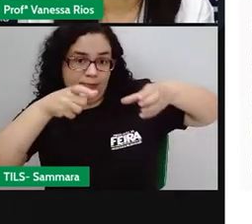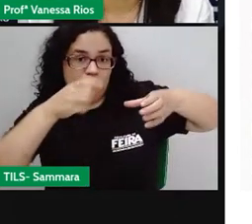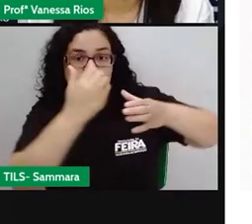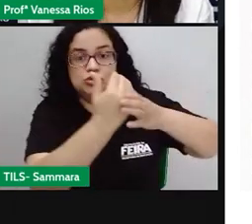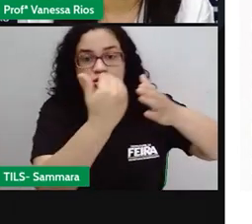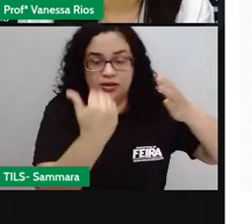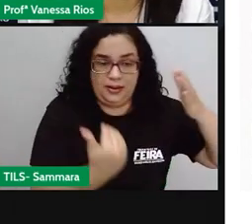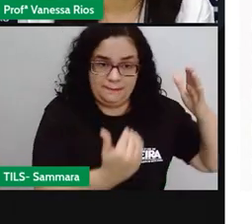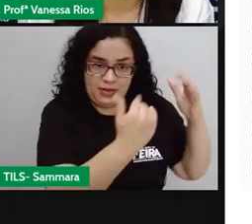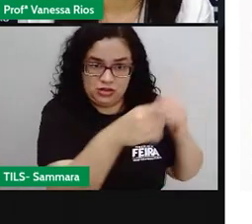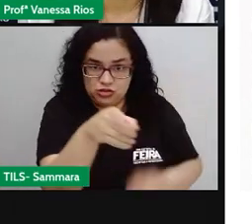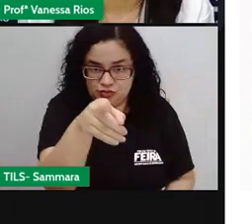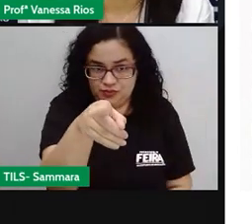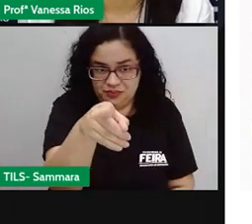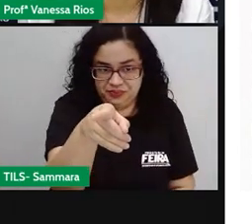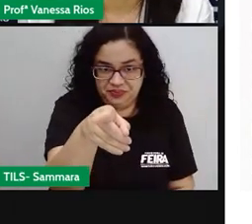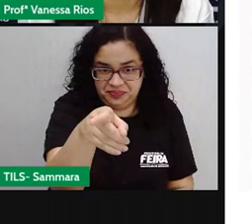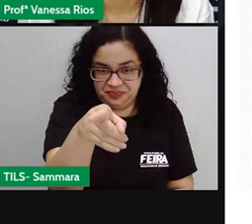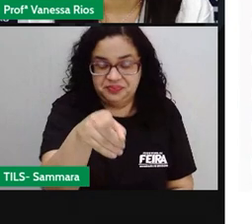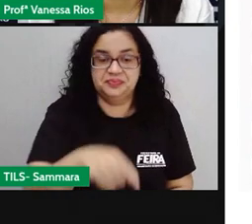está embaixo da mesinha, ó.